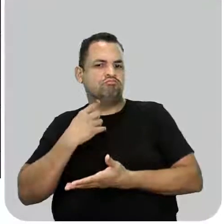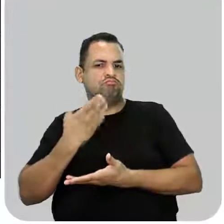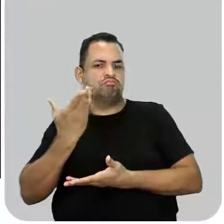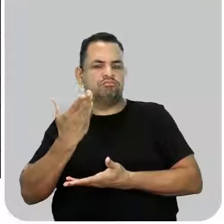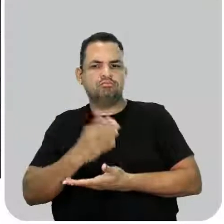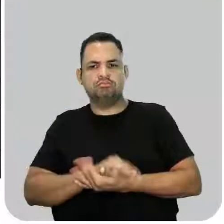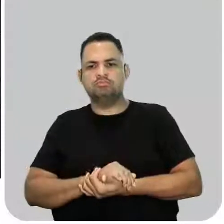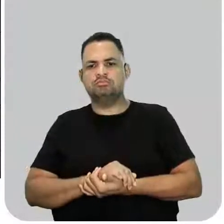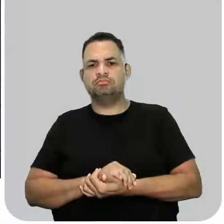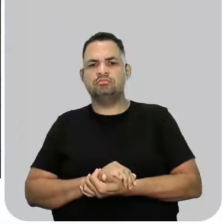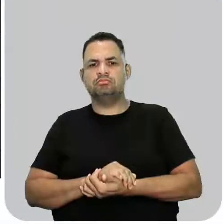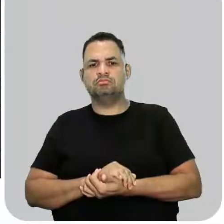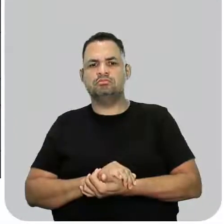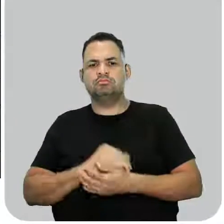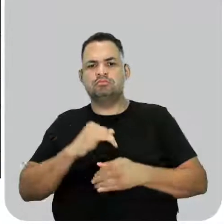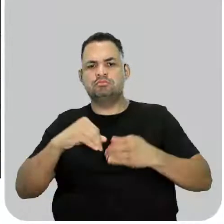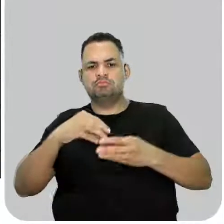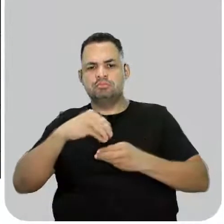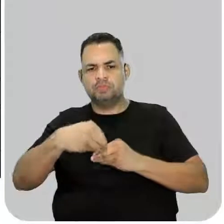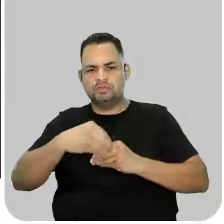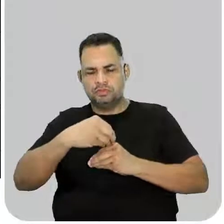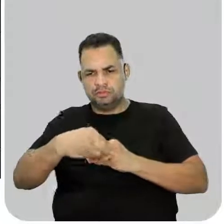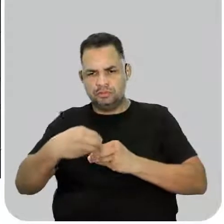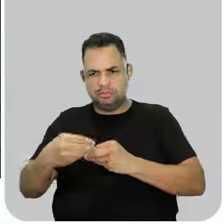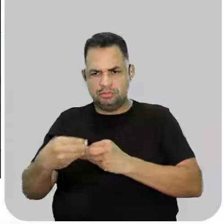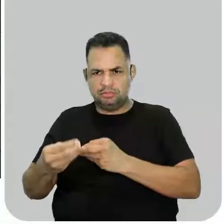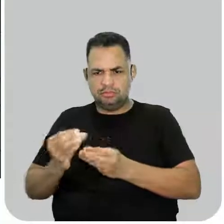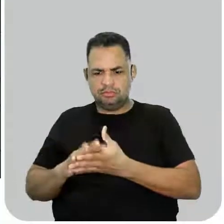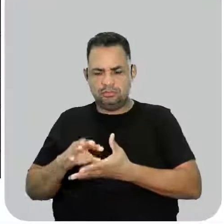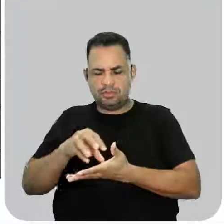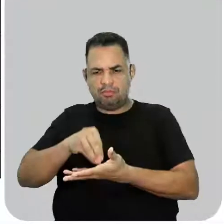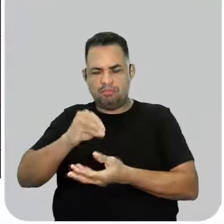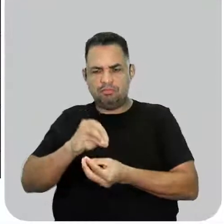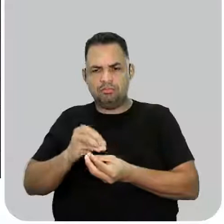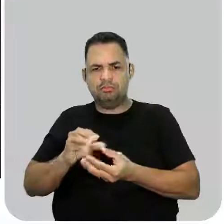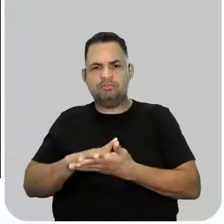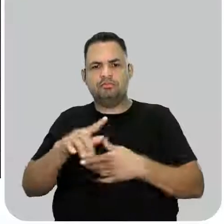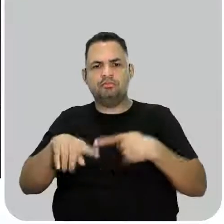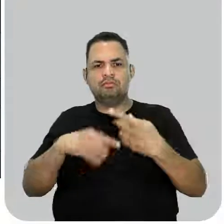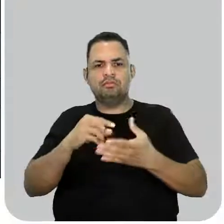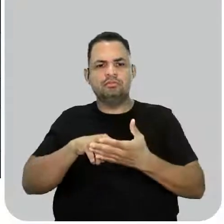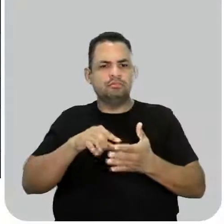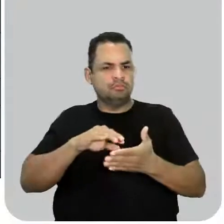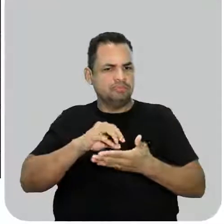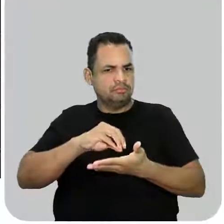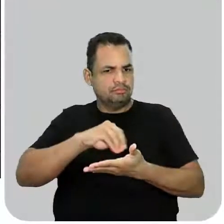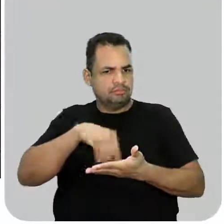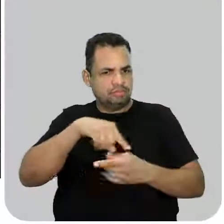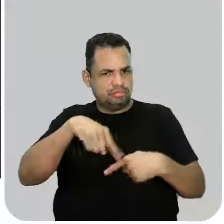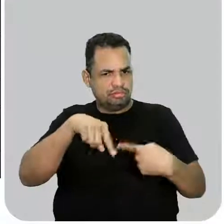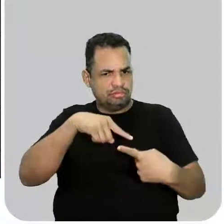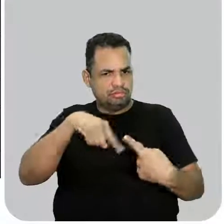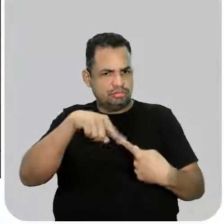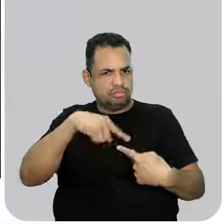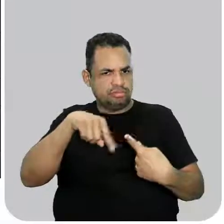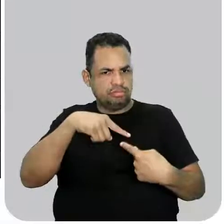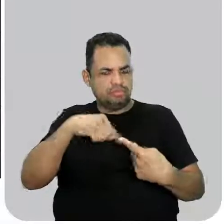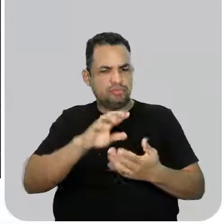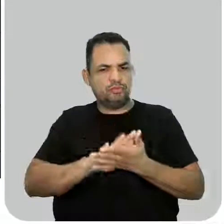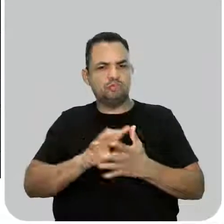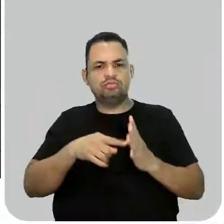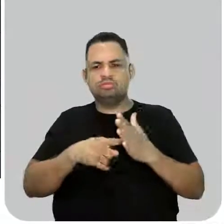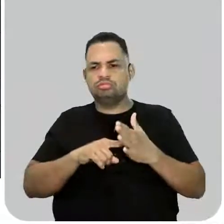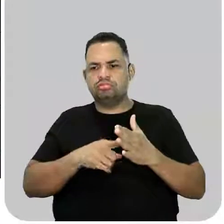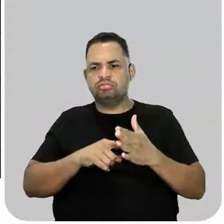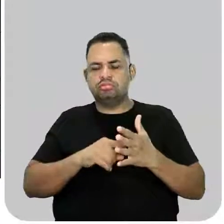foi separando. Depois a gente descascou, separou a polpa da casca. Depois teve a trituração. Isso aqui é mecânico, tudo é